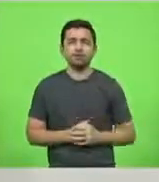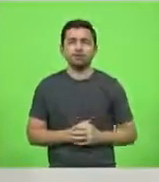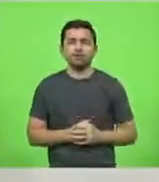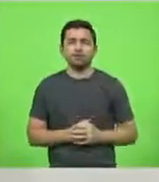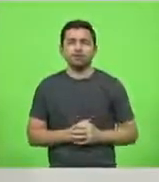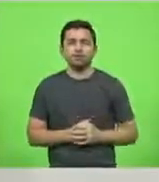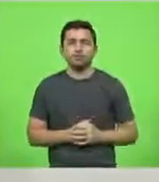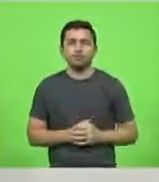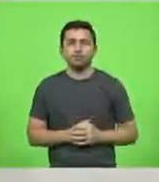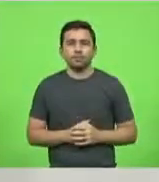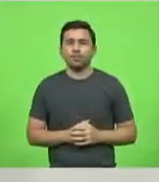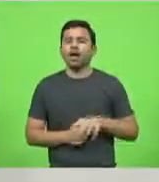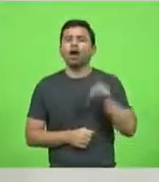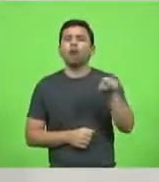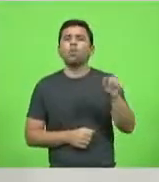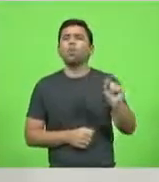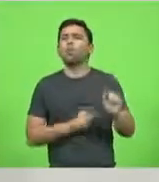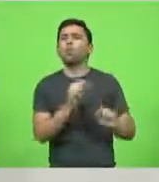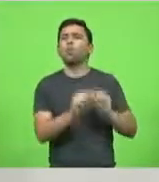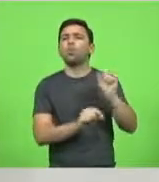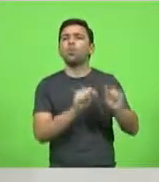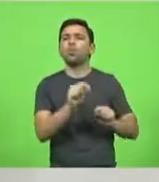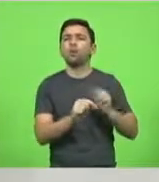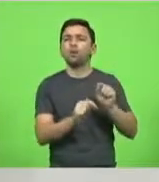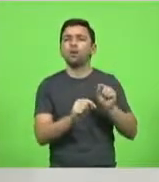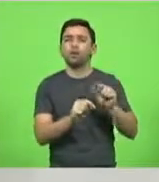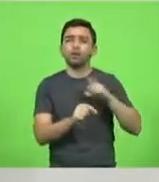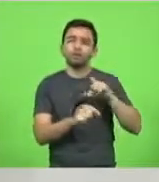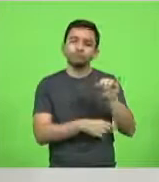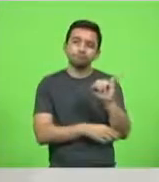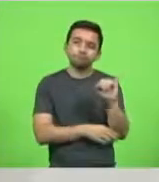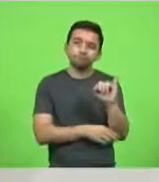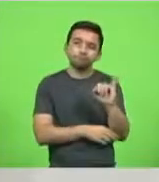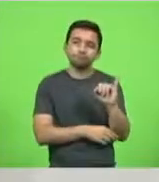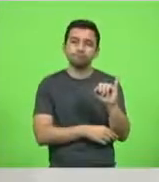Vamos ver o que tem lá na terceira região. Nós temos ali Itajaí.